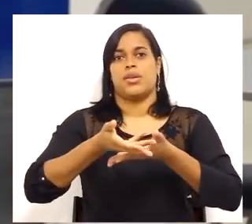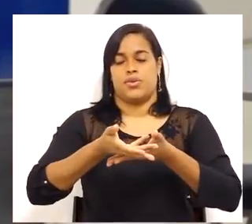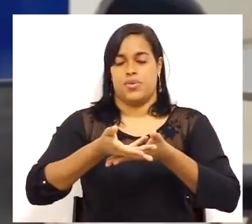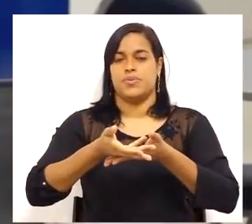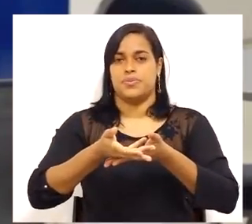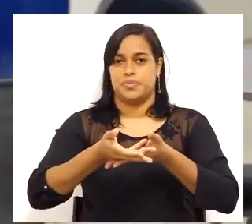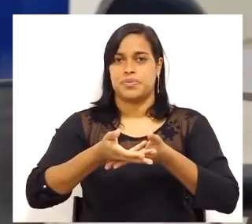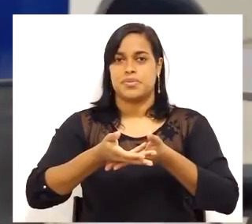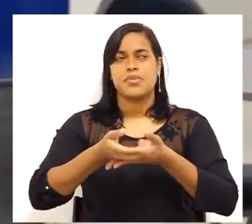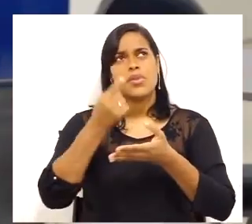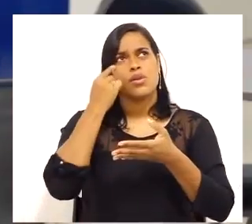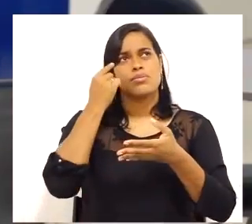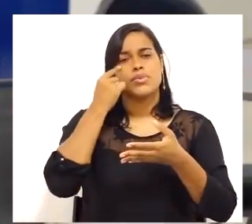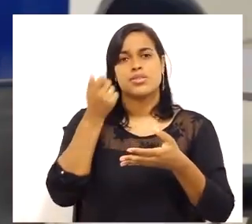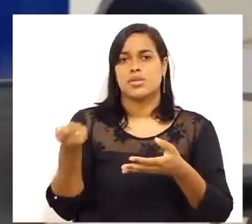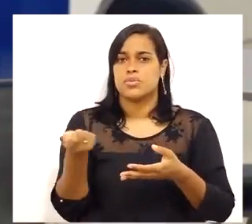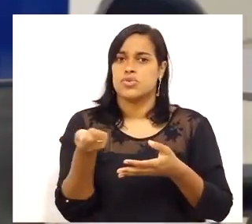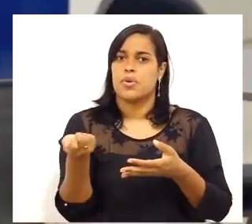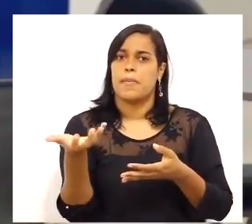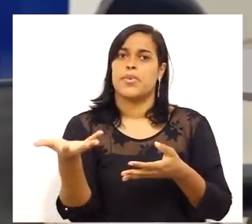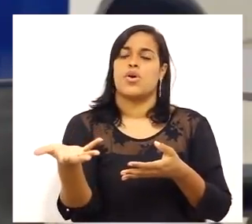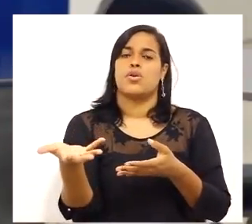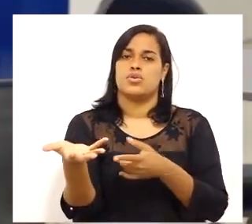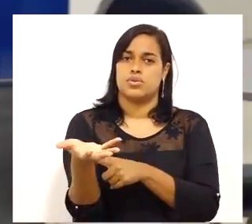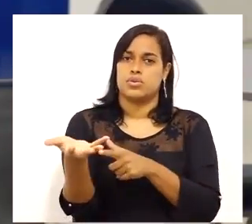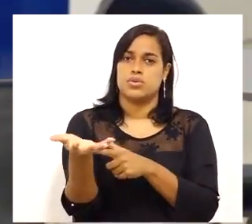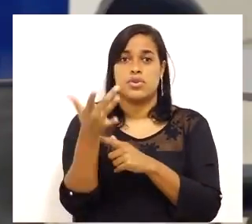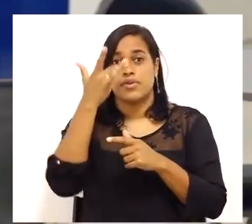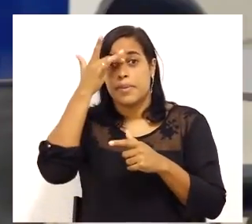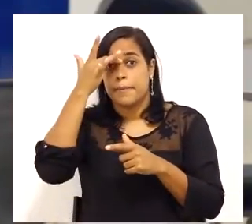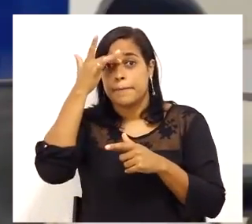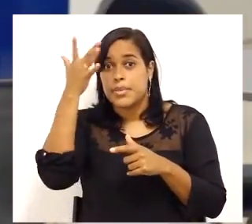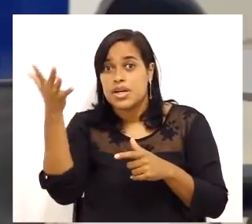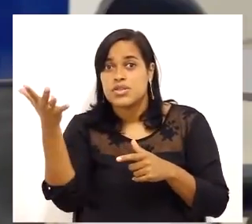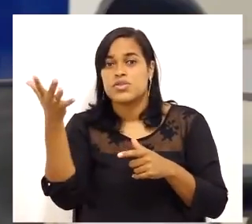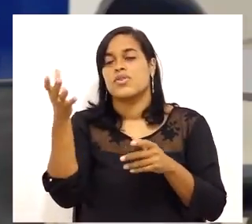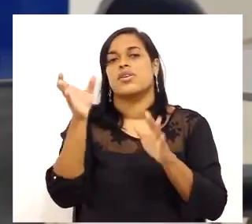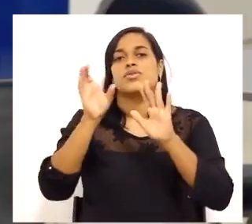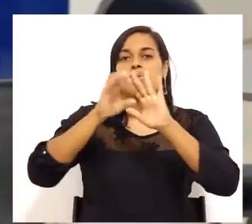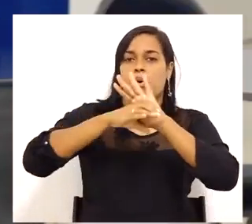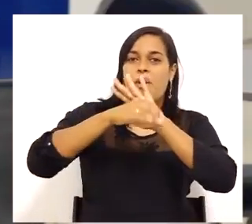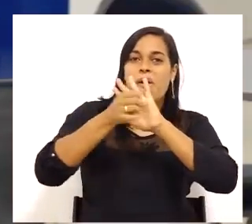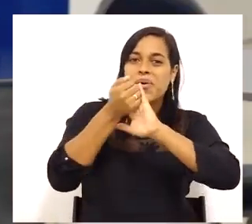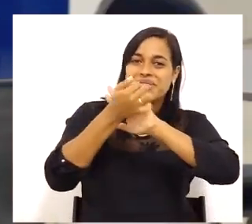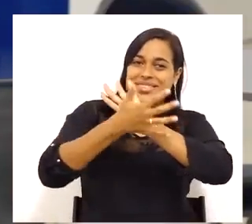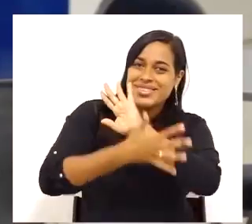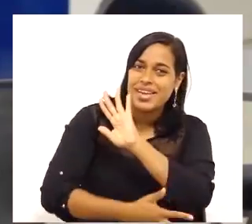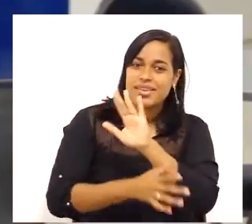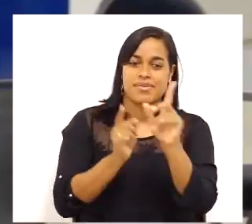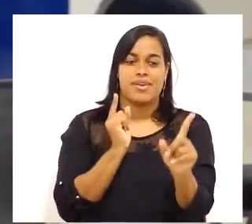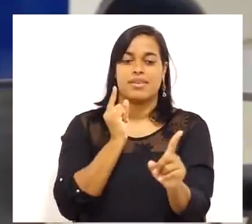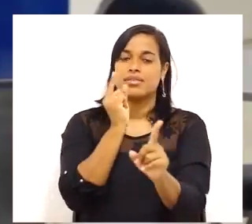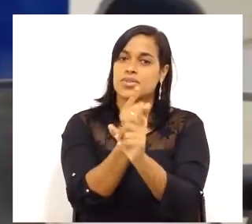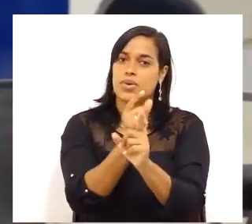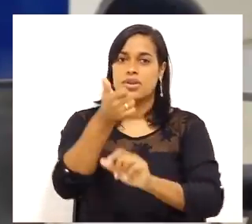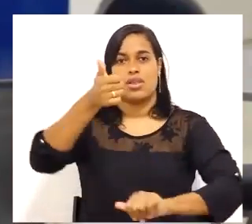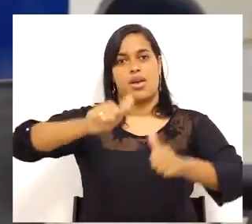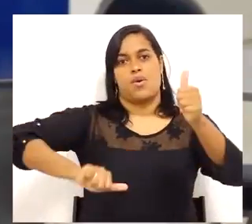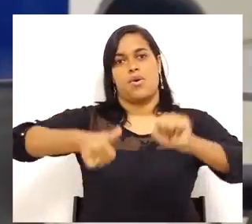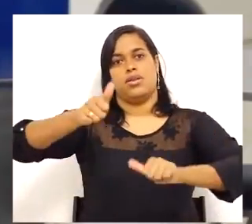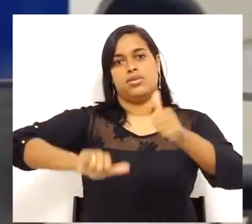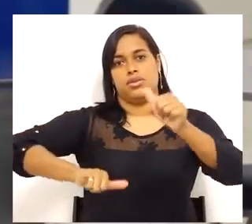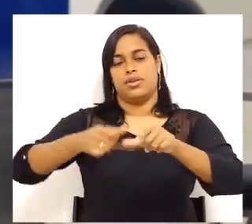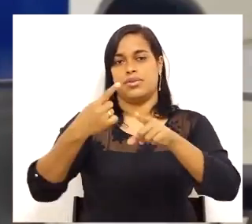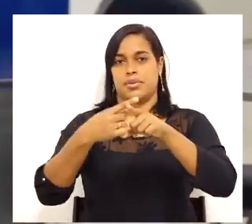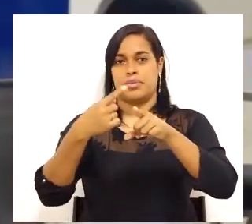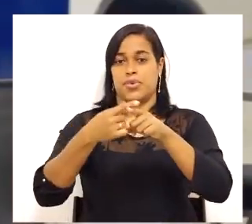referimos aos produtos físicos, fica mais fácil conceituar e identificar aquela qualidade. Porque